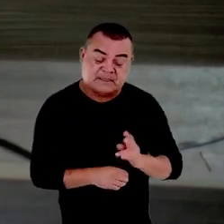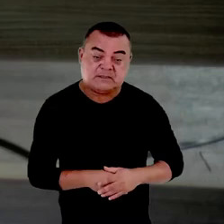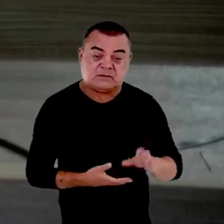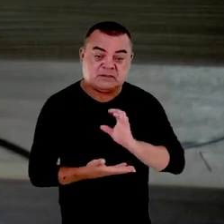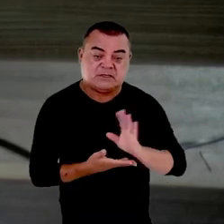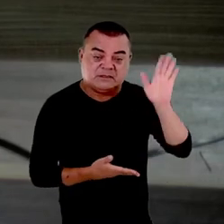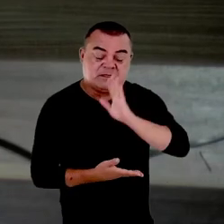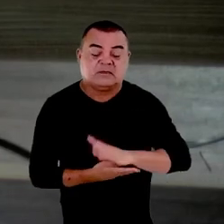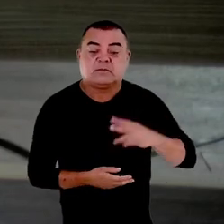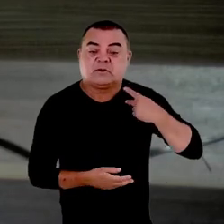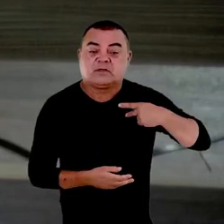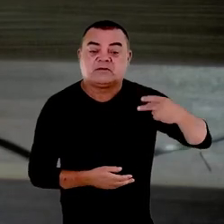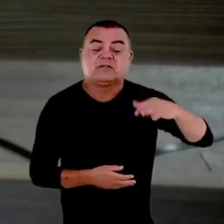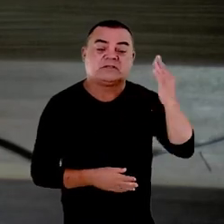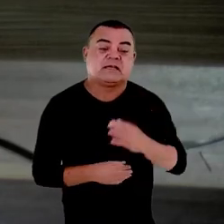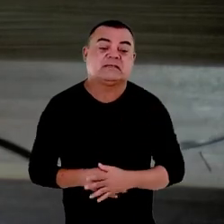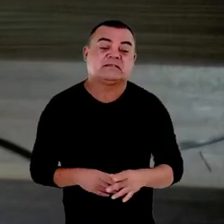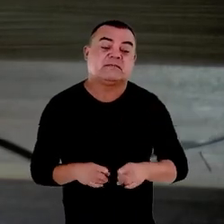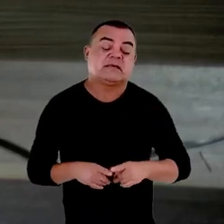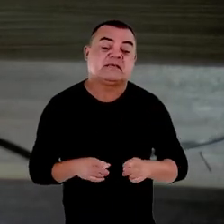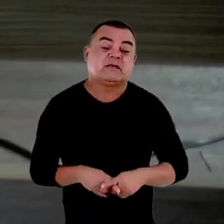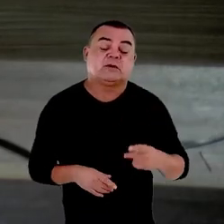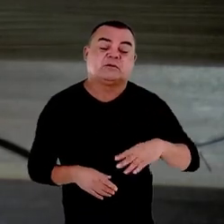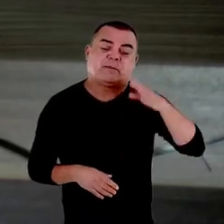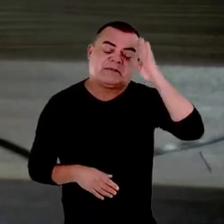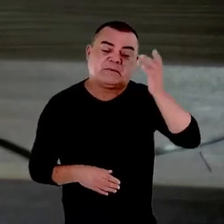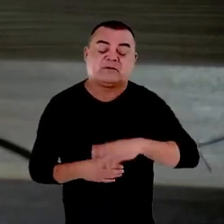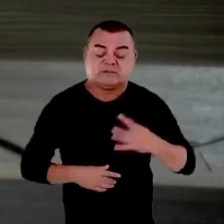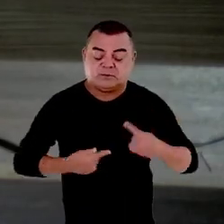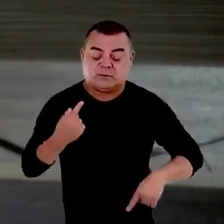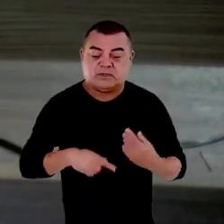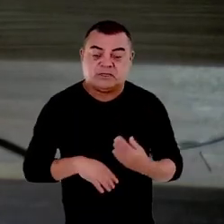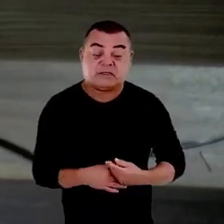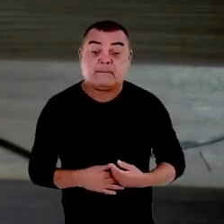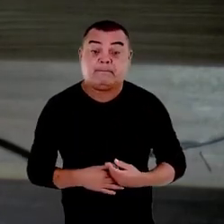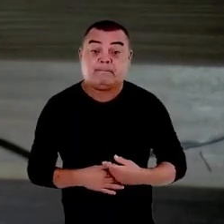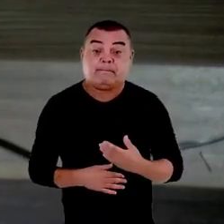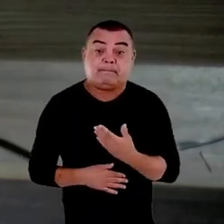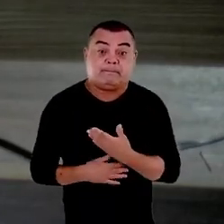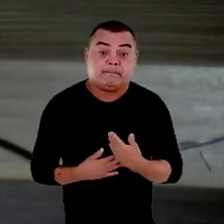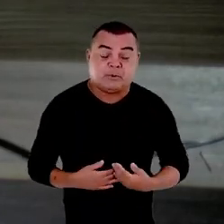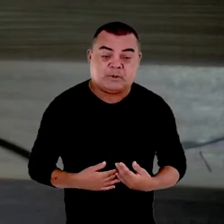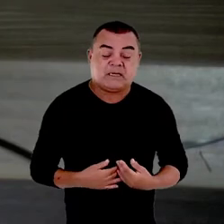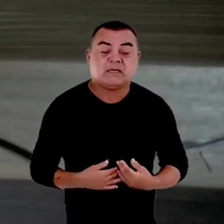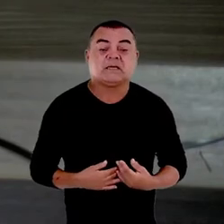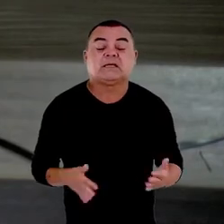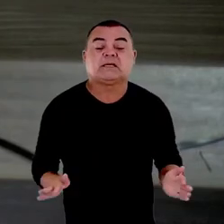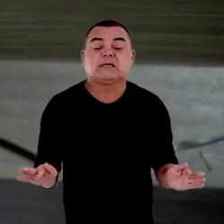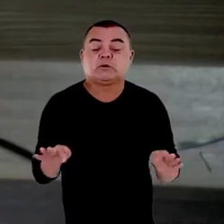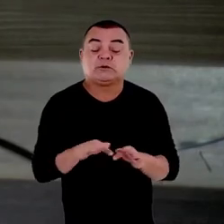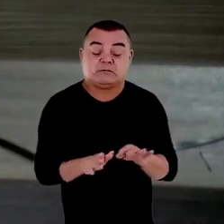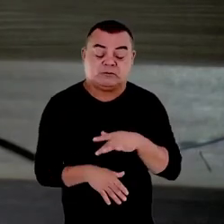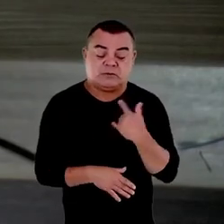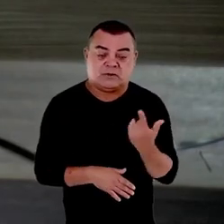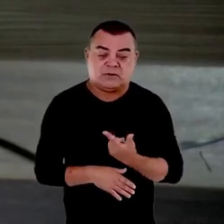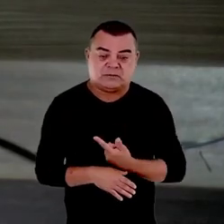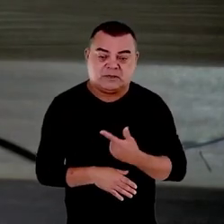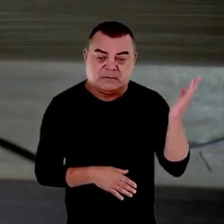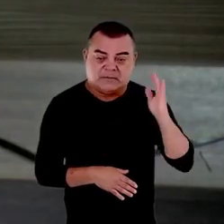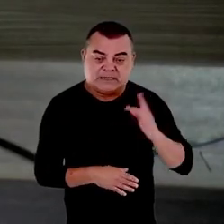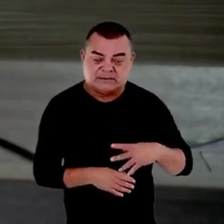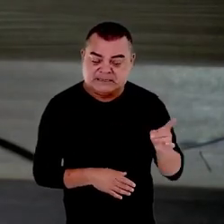Procuradores Gerais e um dos baluartes nas políticas públicas inclusivas do nosso país não somente pelo Ministério